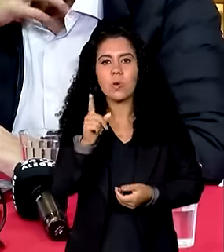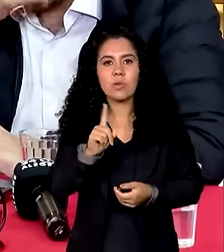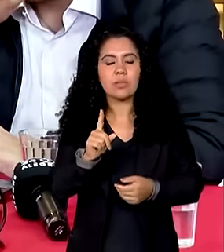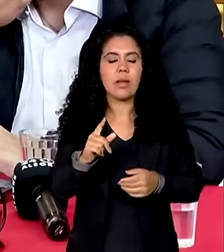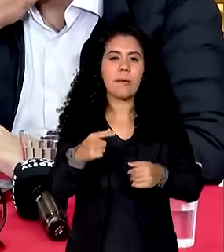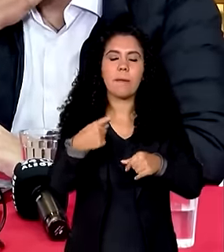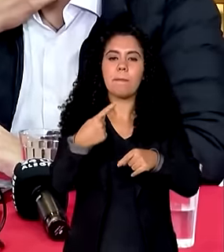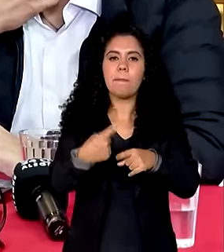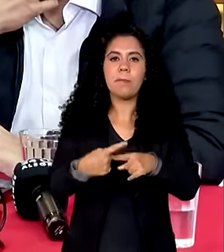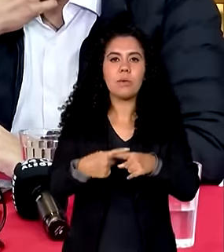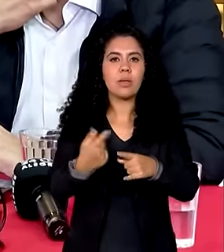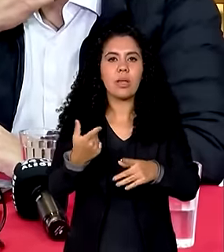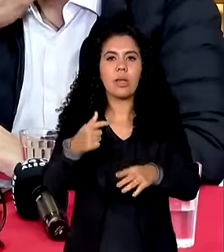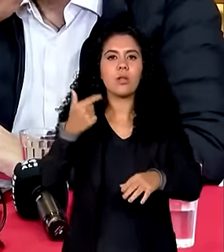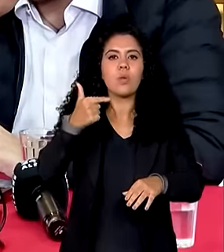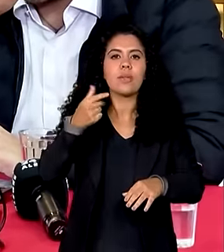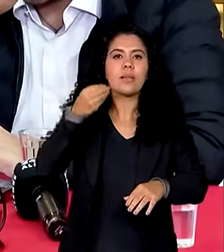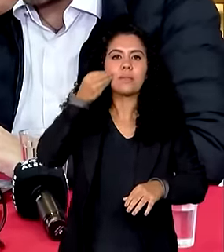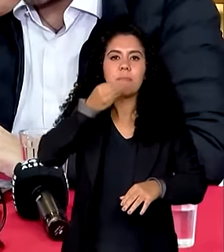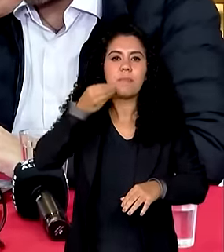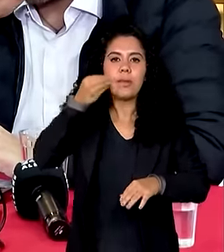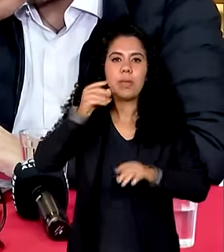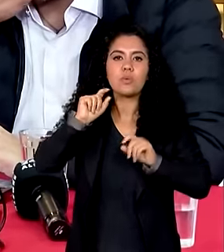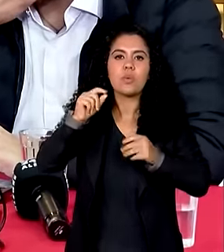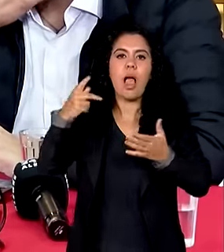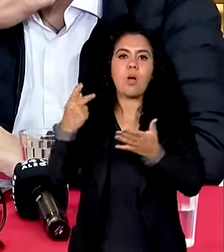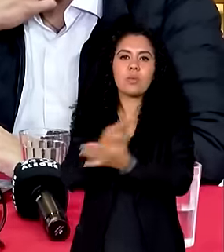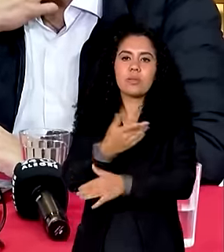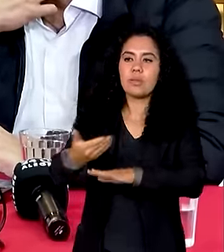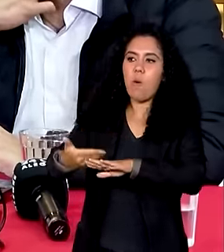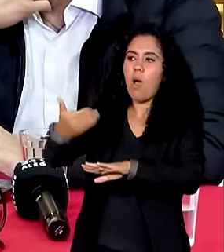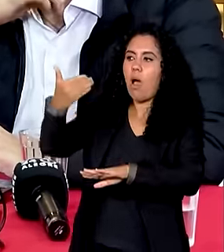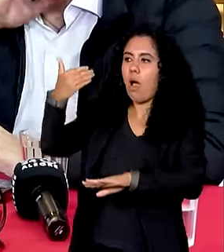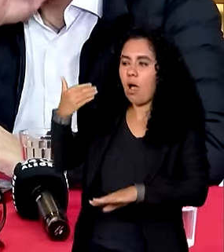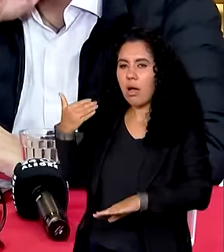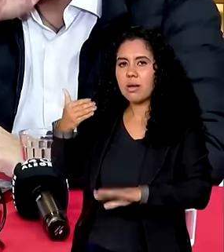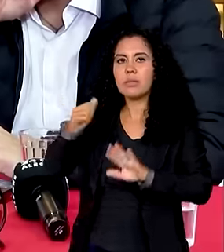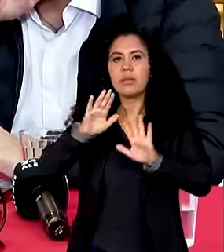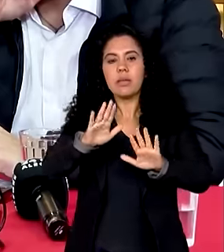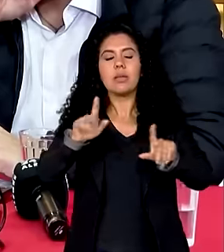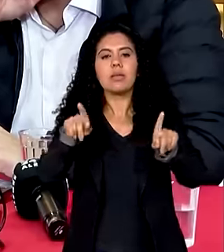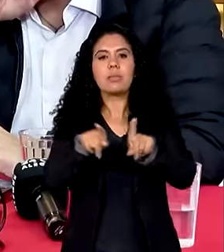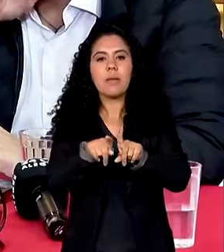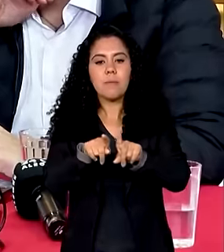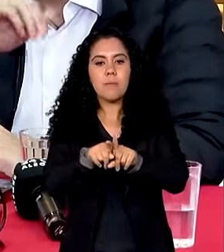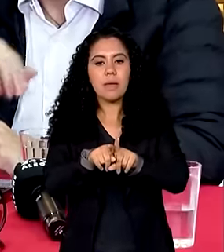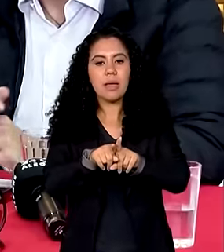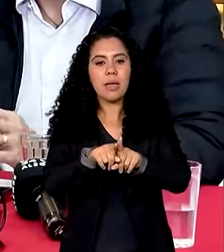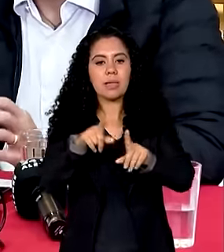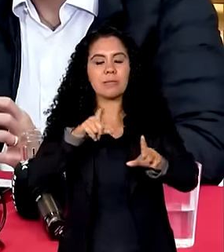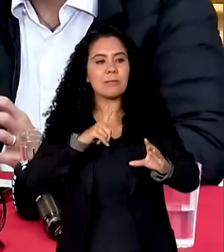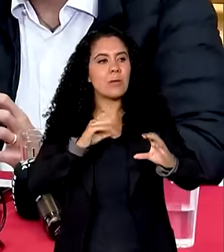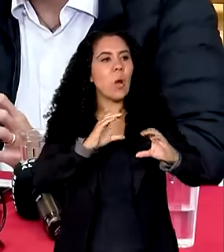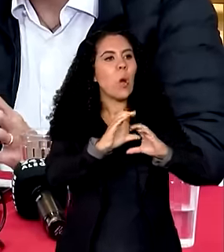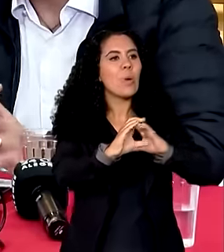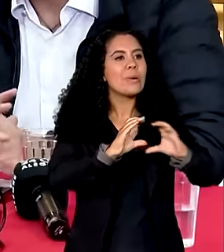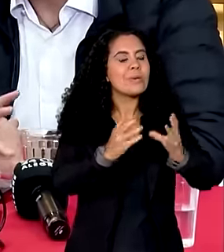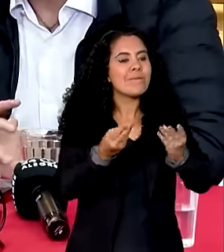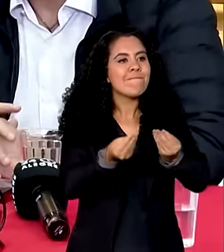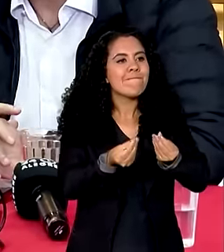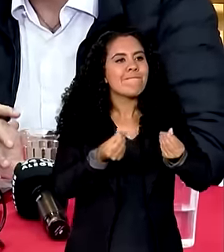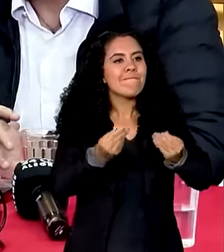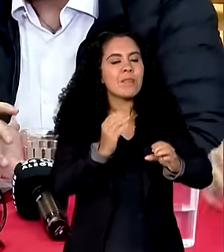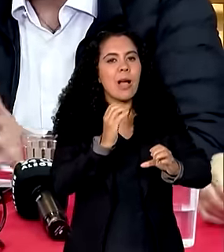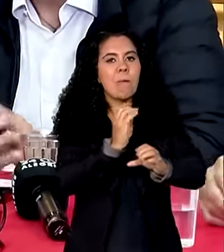tiveram a experiência do desastre anterior e segundo porque as comunicações estão muito debilitadas os